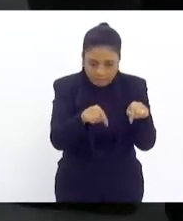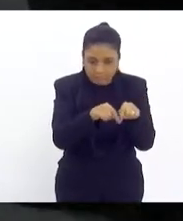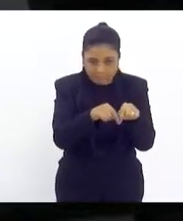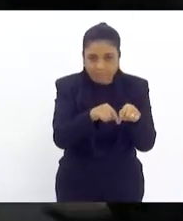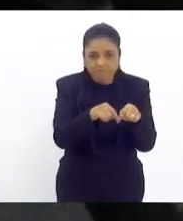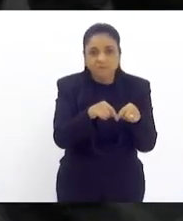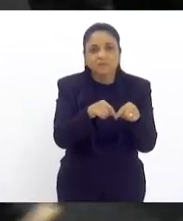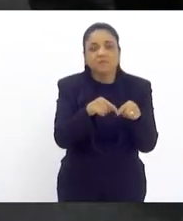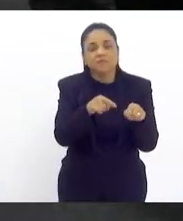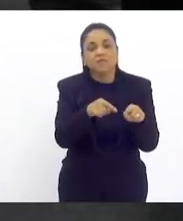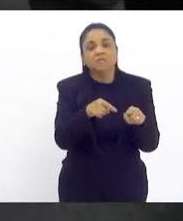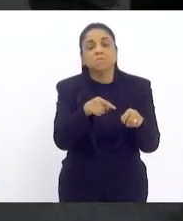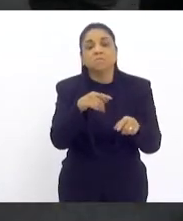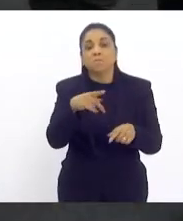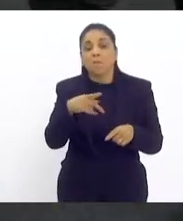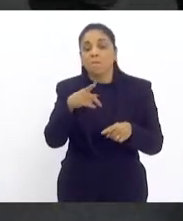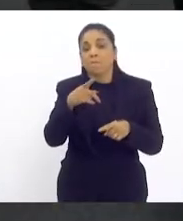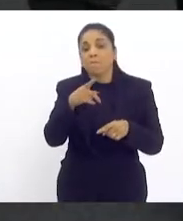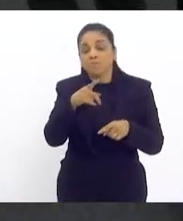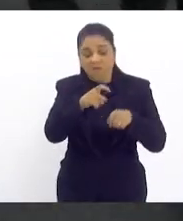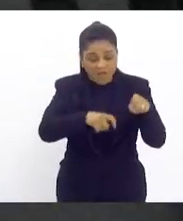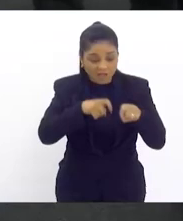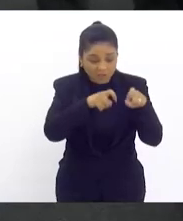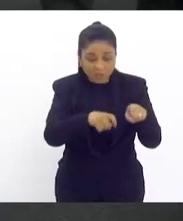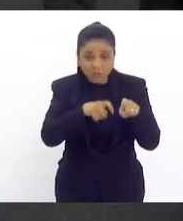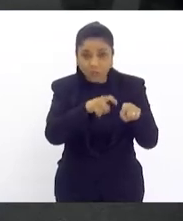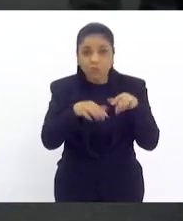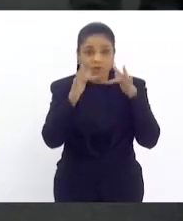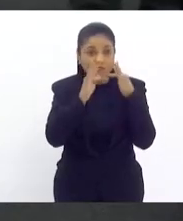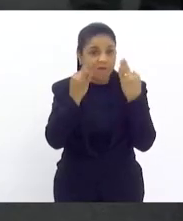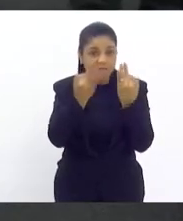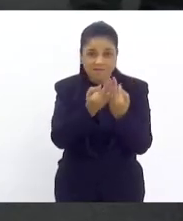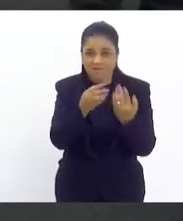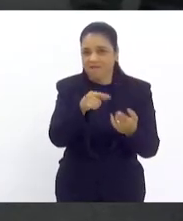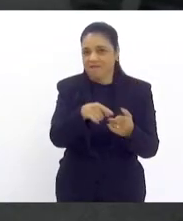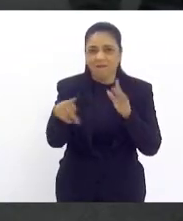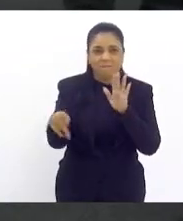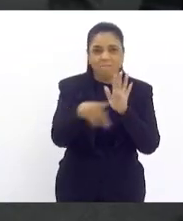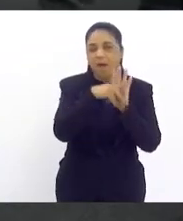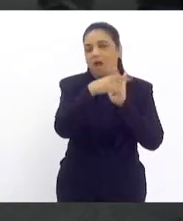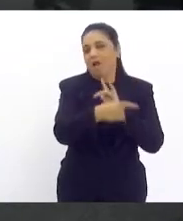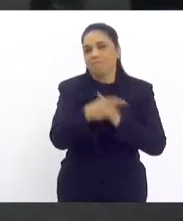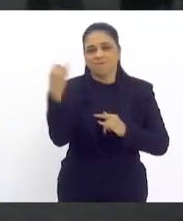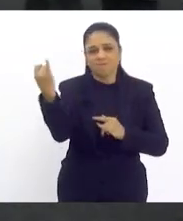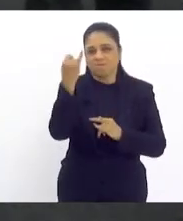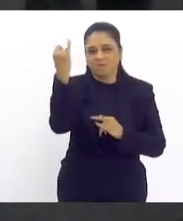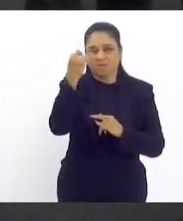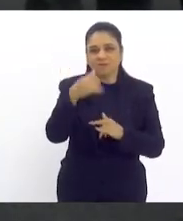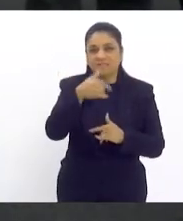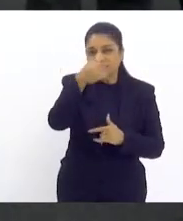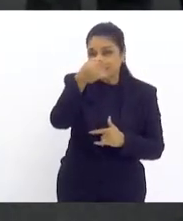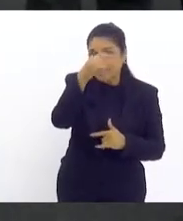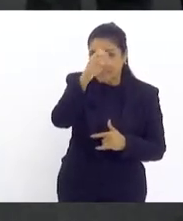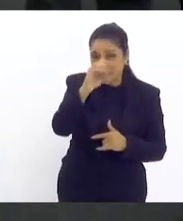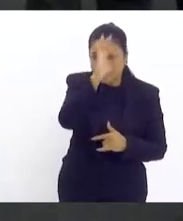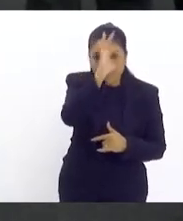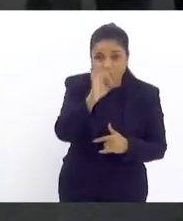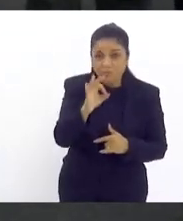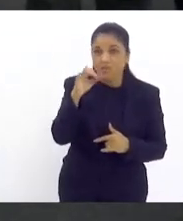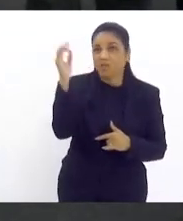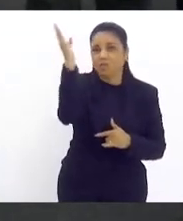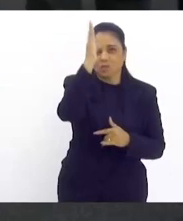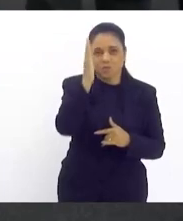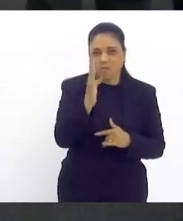produtoras da agricultura familiar, o que representa hoje no país 70% do que